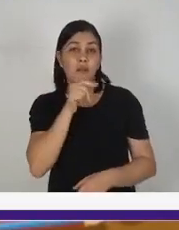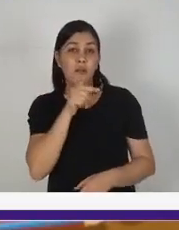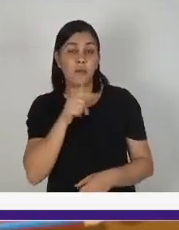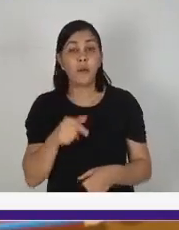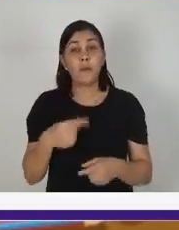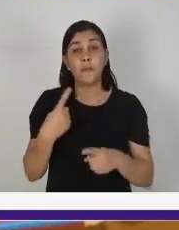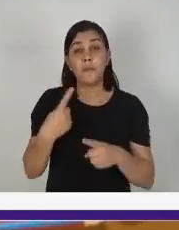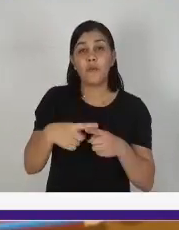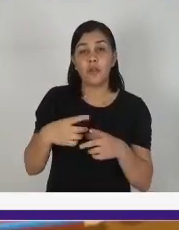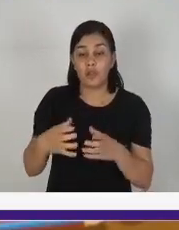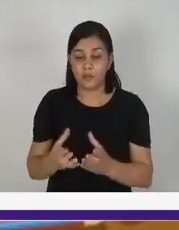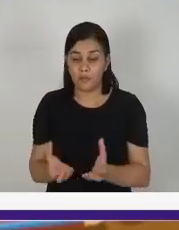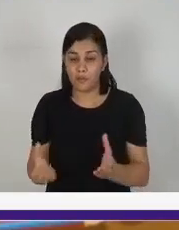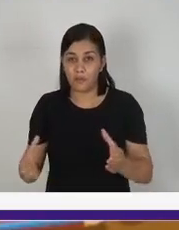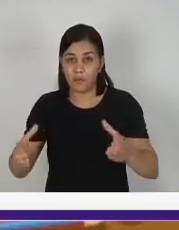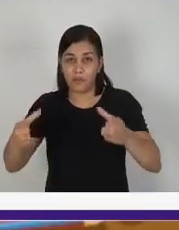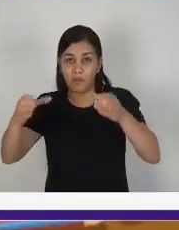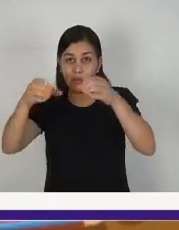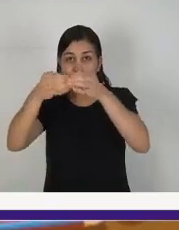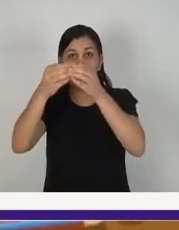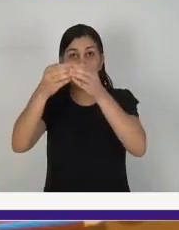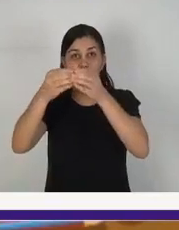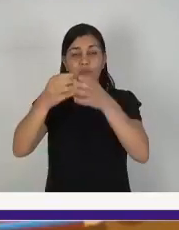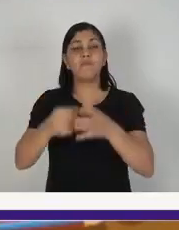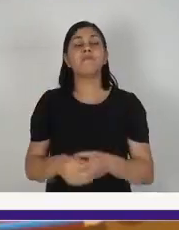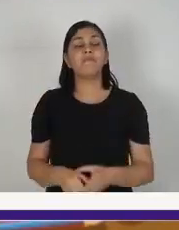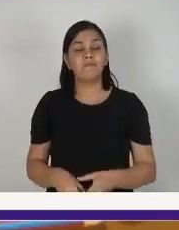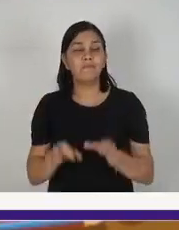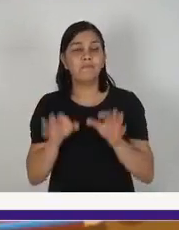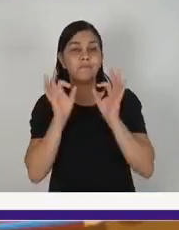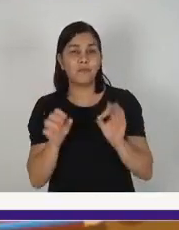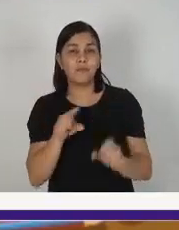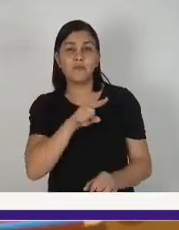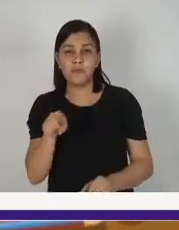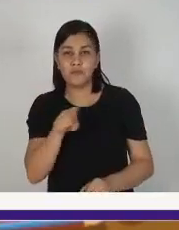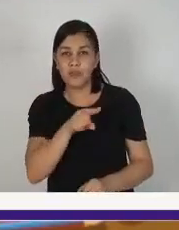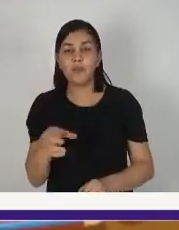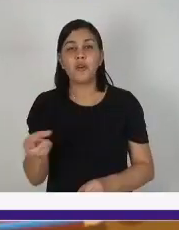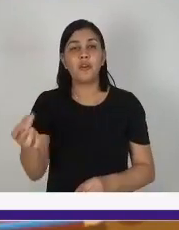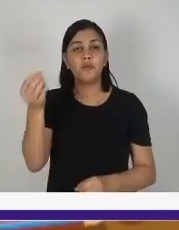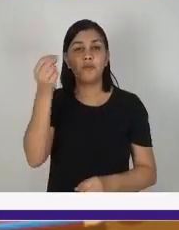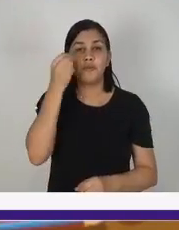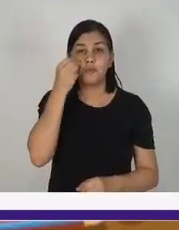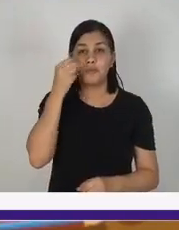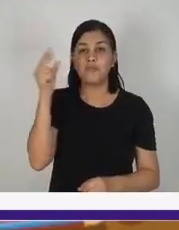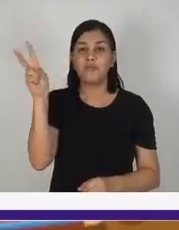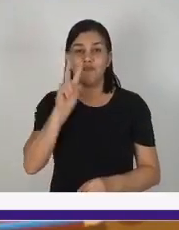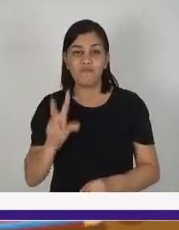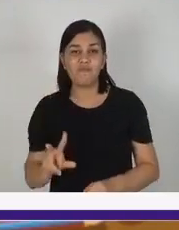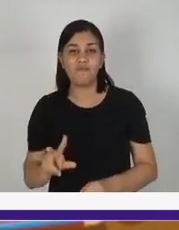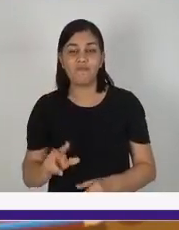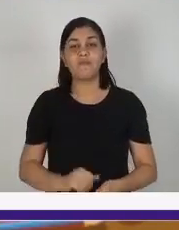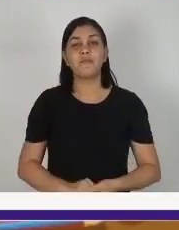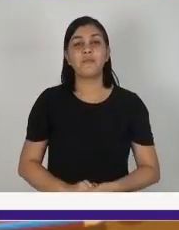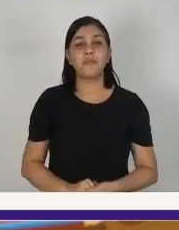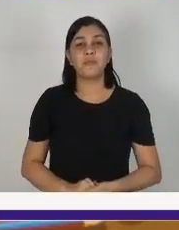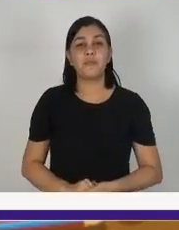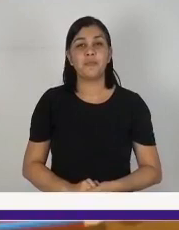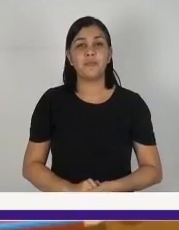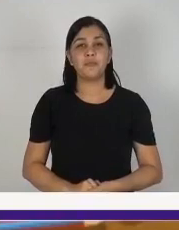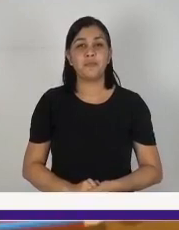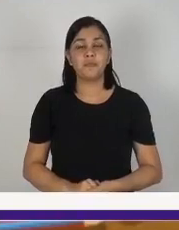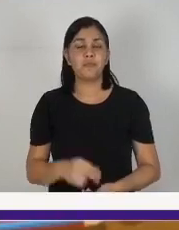Muito bem. Você agora está craque, viu? Vamos ver agora nossa atividade.